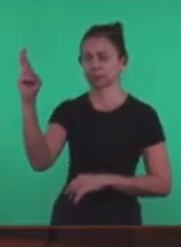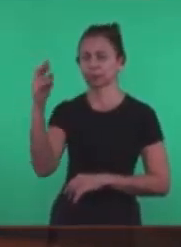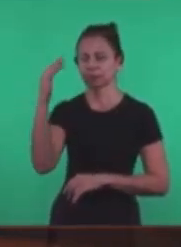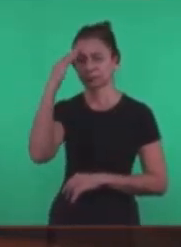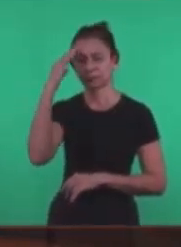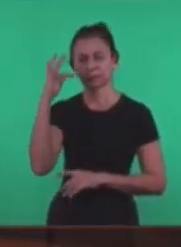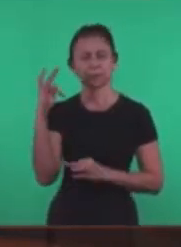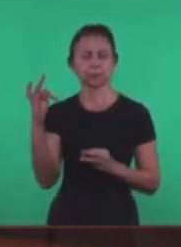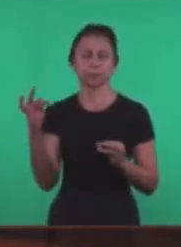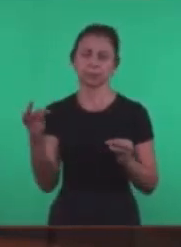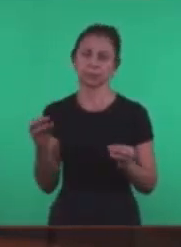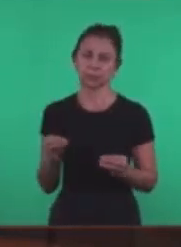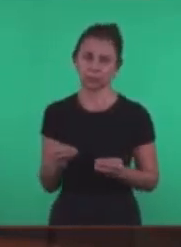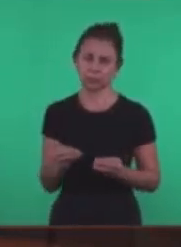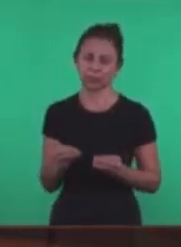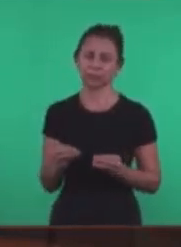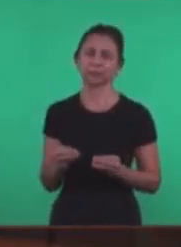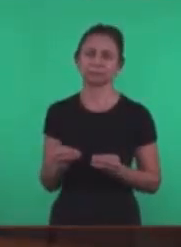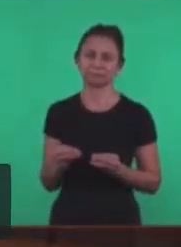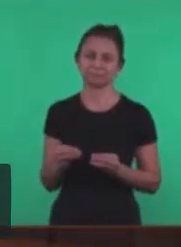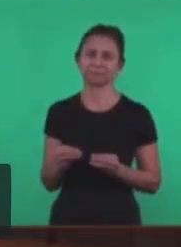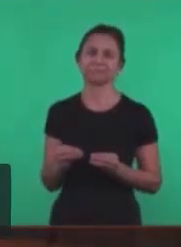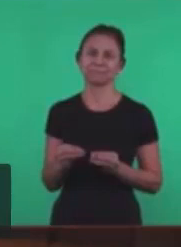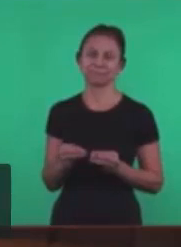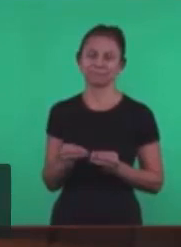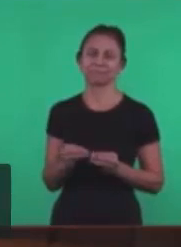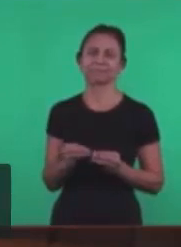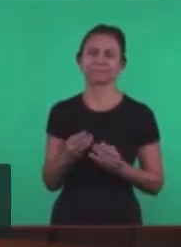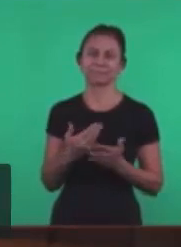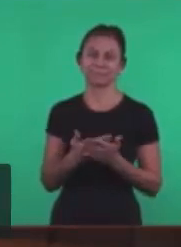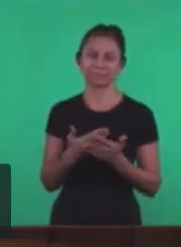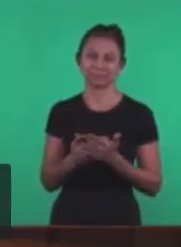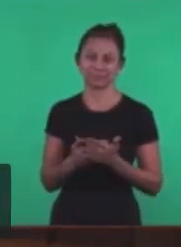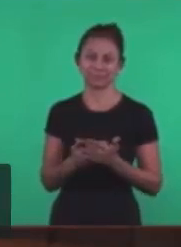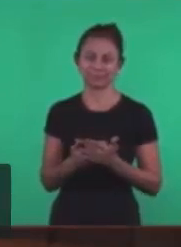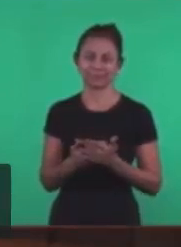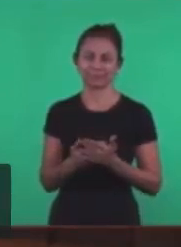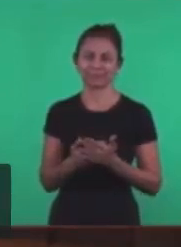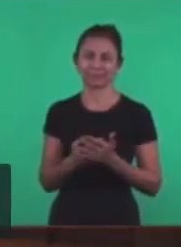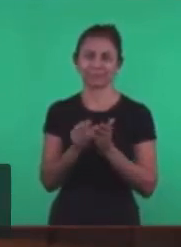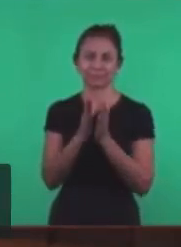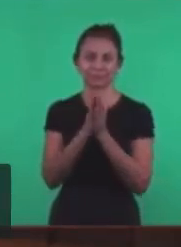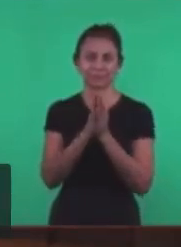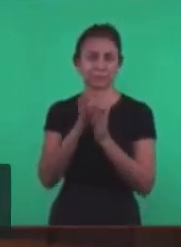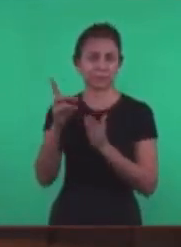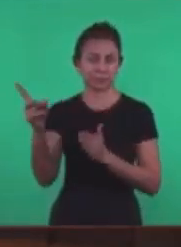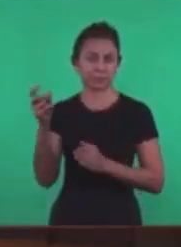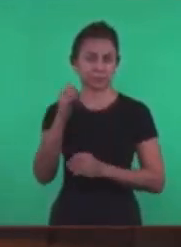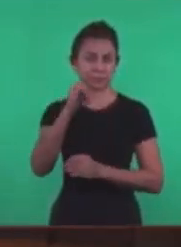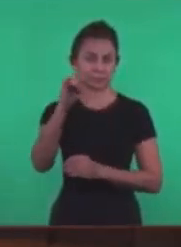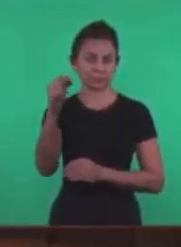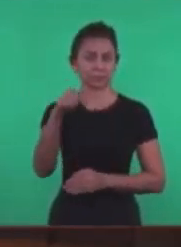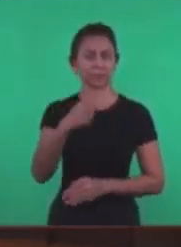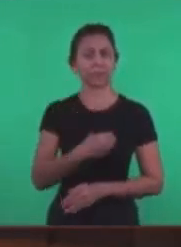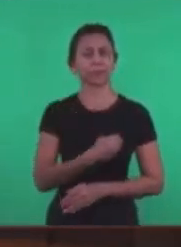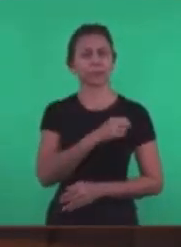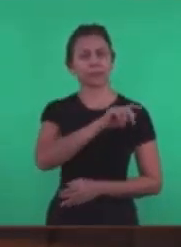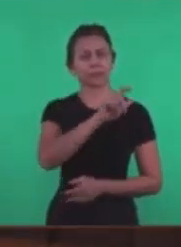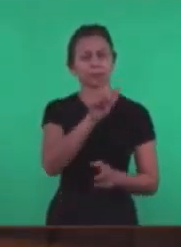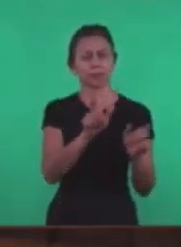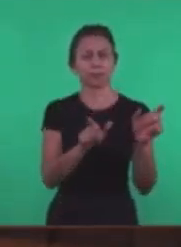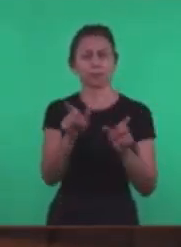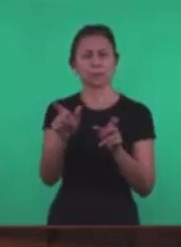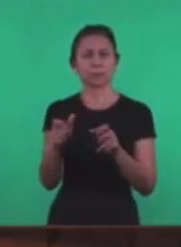aquilo Que o Senhor tem colocado A nossa disposição Pela sua palavra Avisamos Que temos aqui presente Alguns